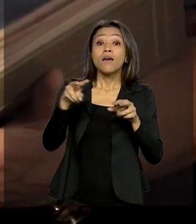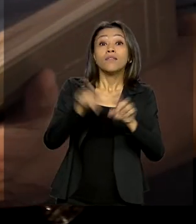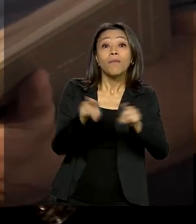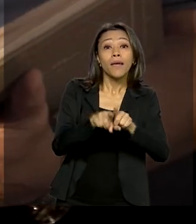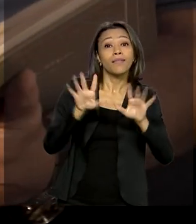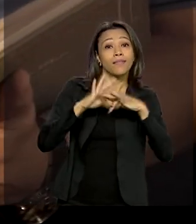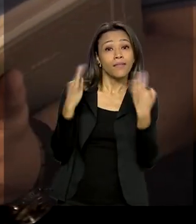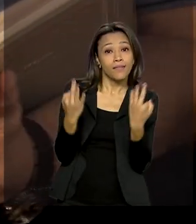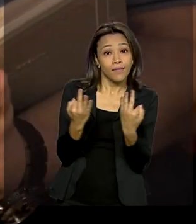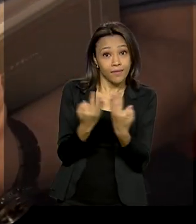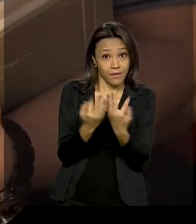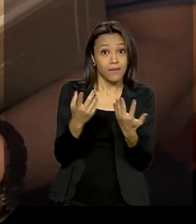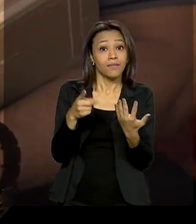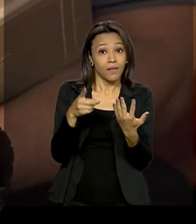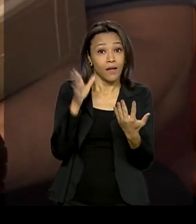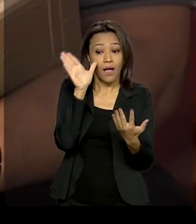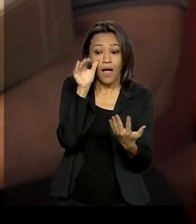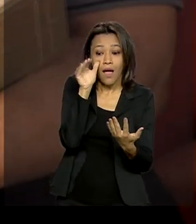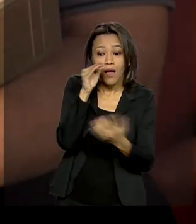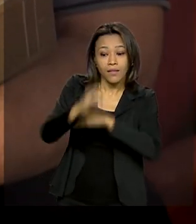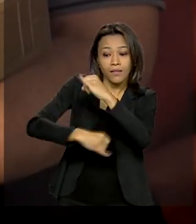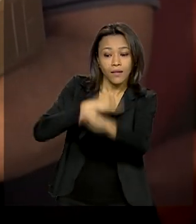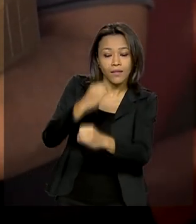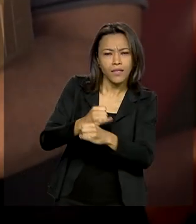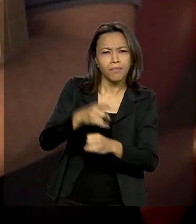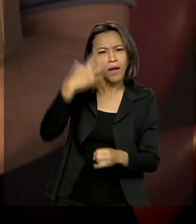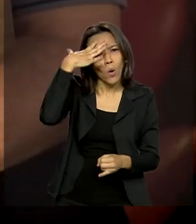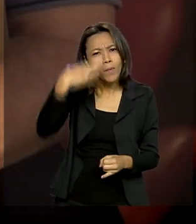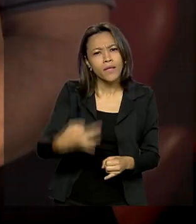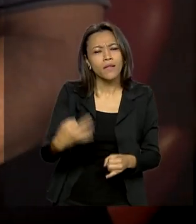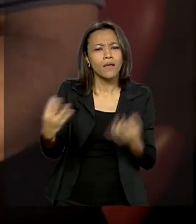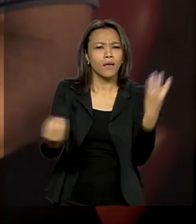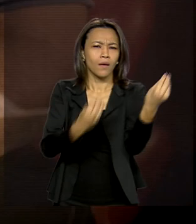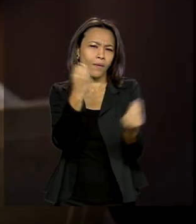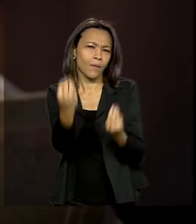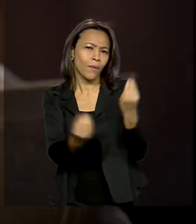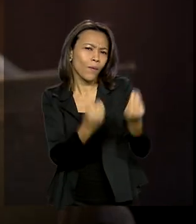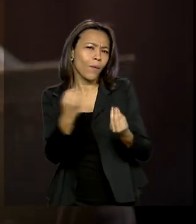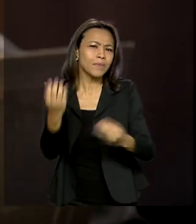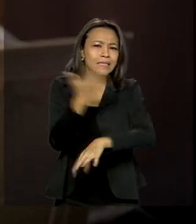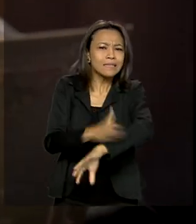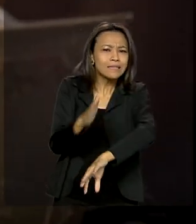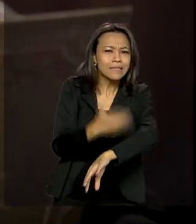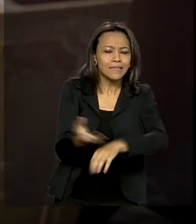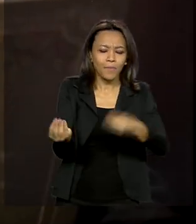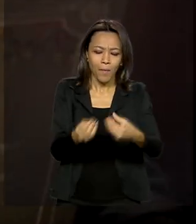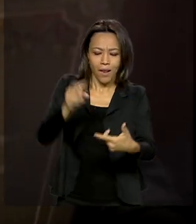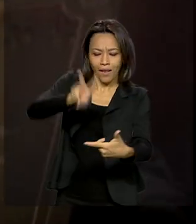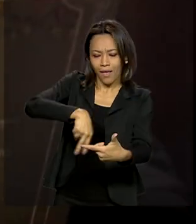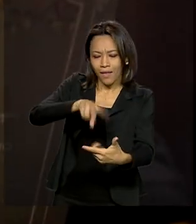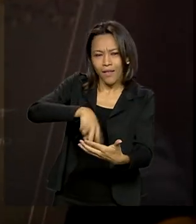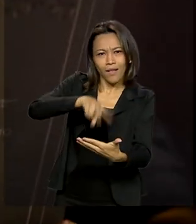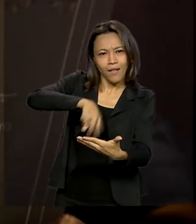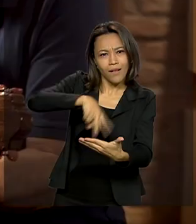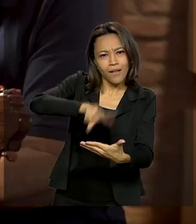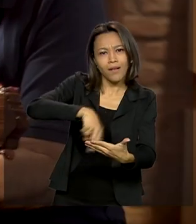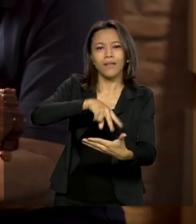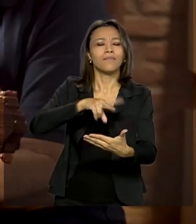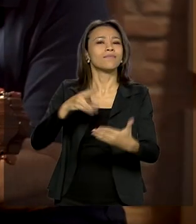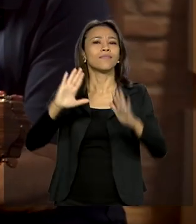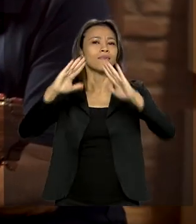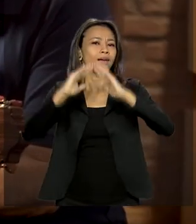também têm acesso a vídeos, para entender melhor como colocar em prática a literacia familiar.